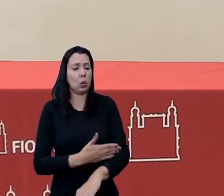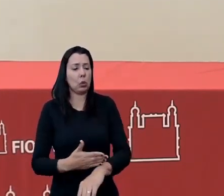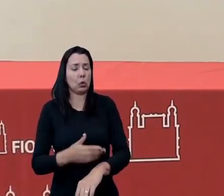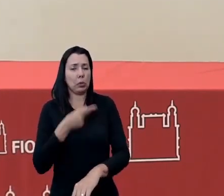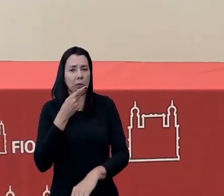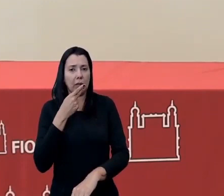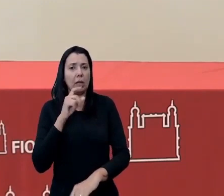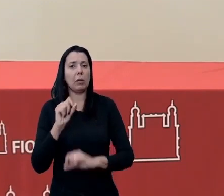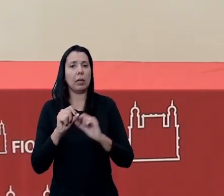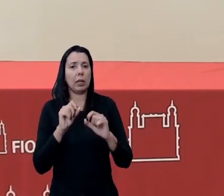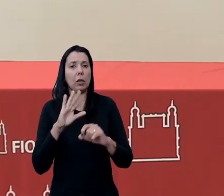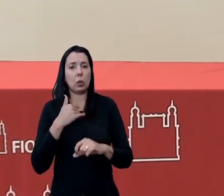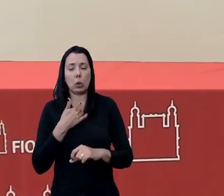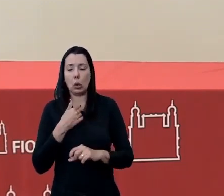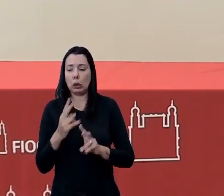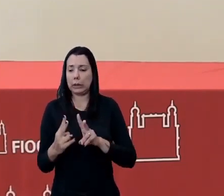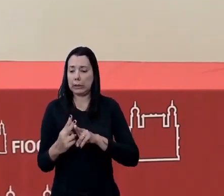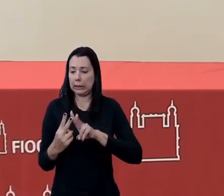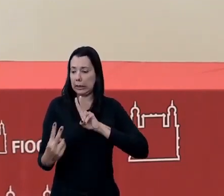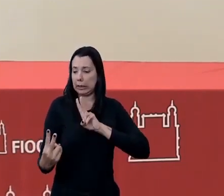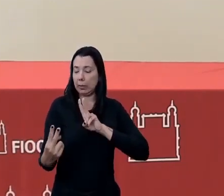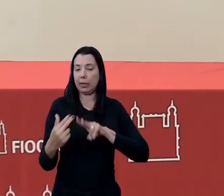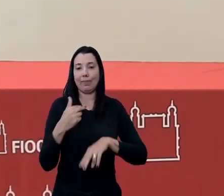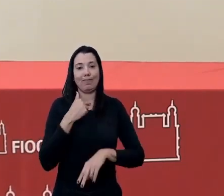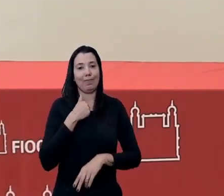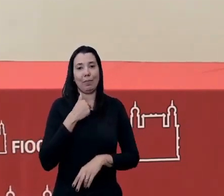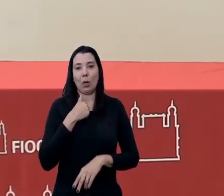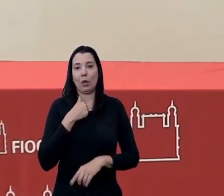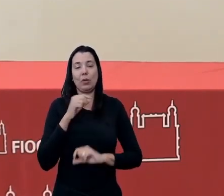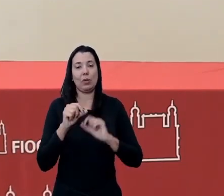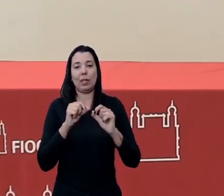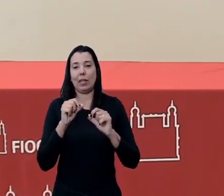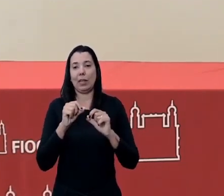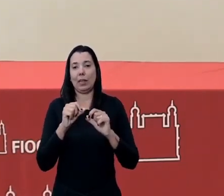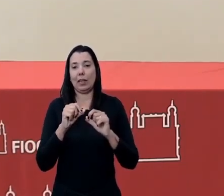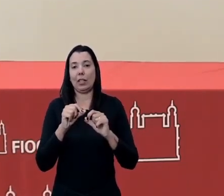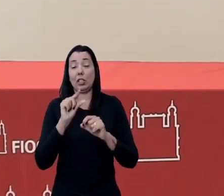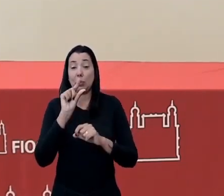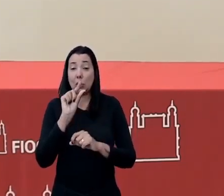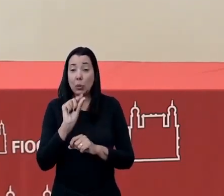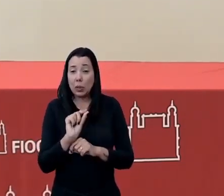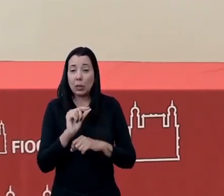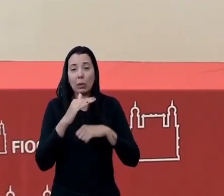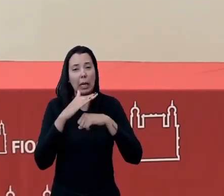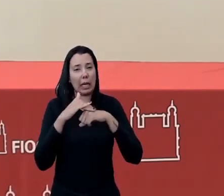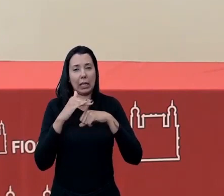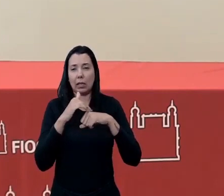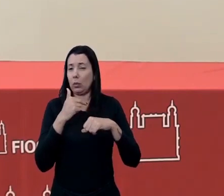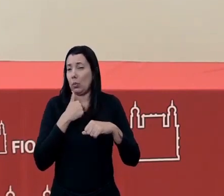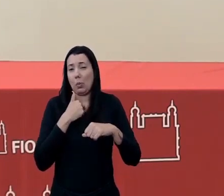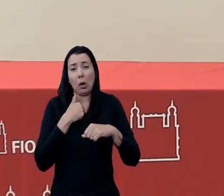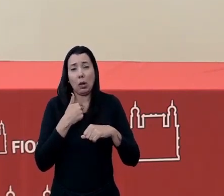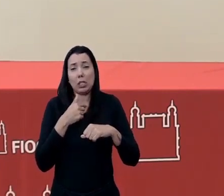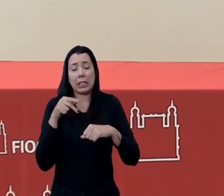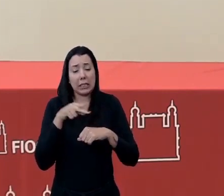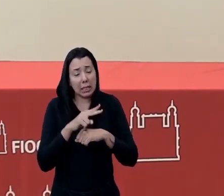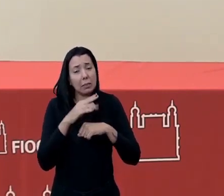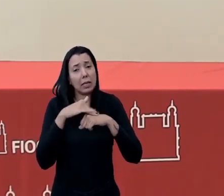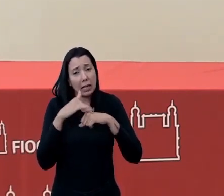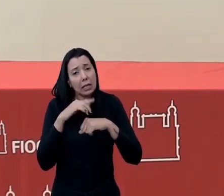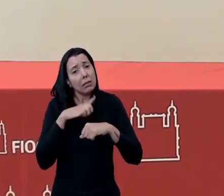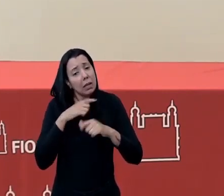distanciamento não pode diminuir os nossos afetos. Eu venho falando isso desde sempre